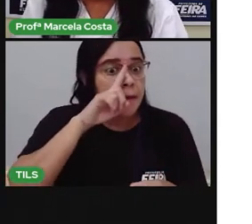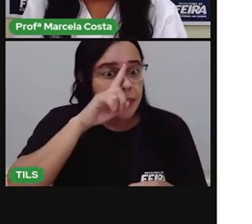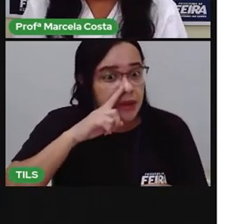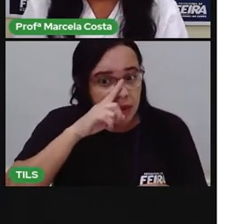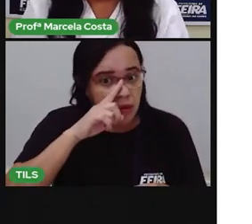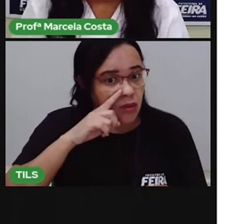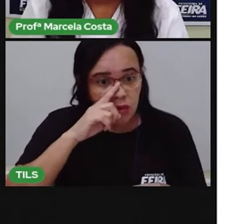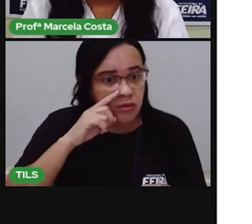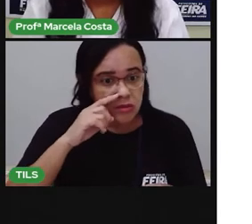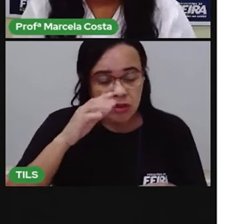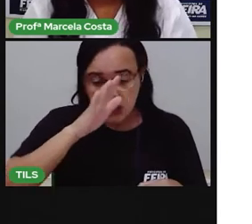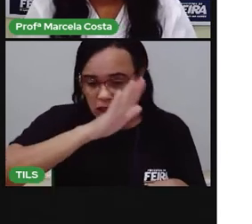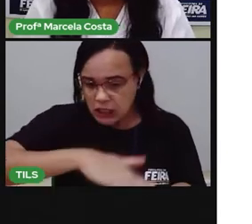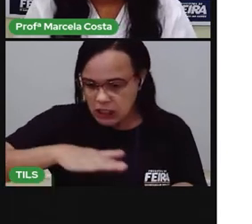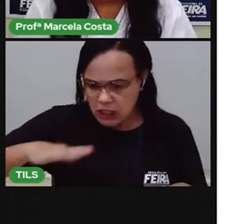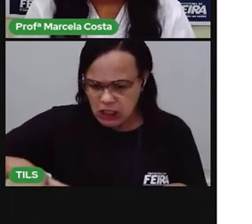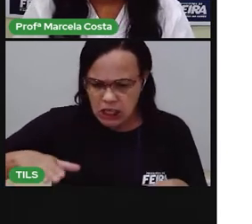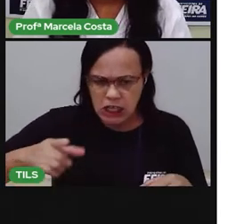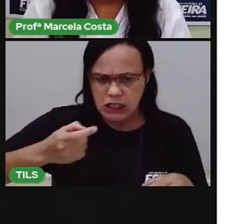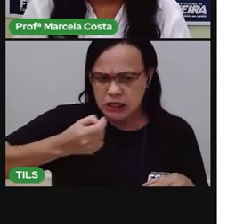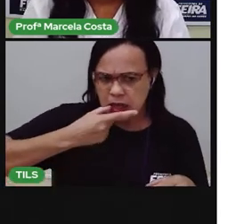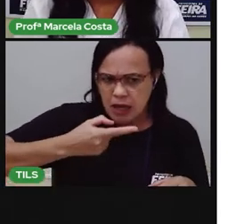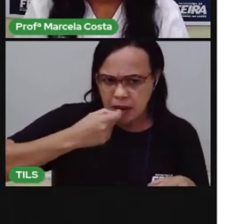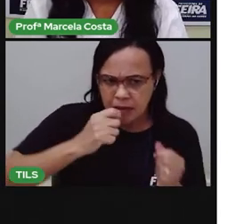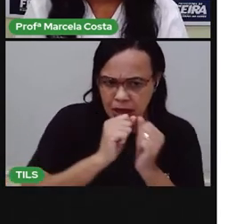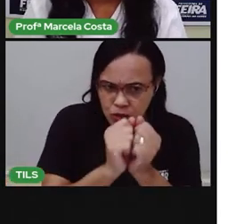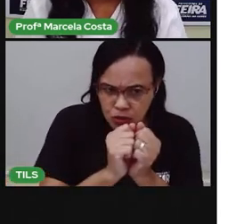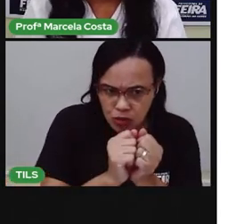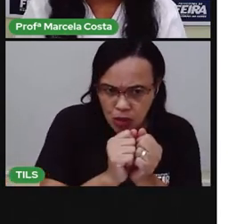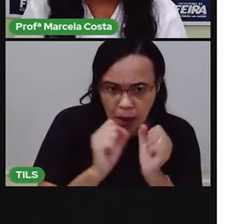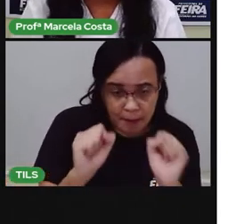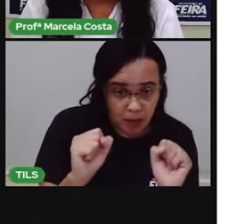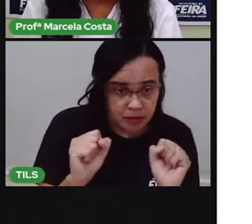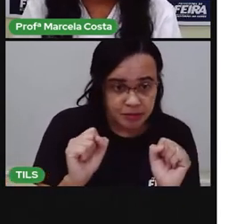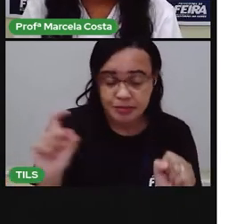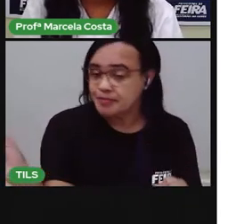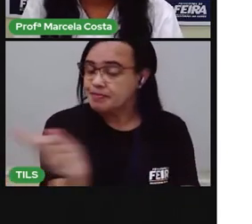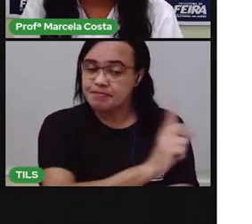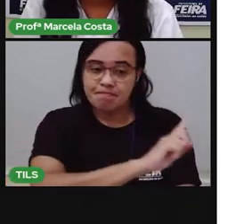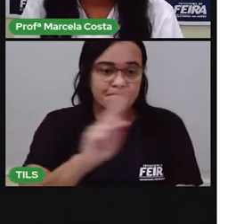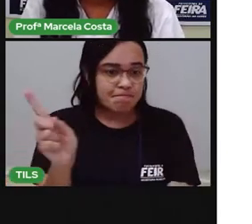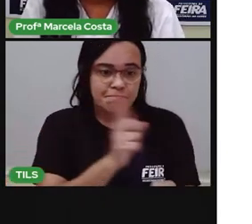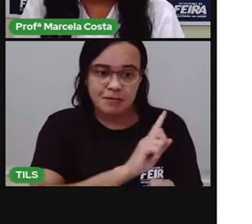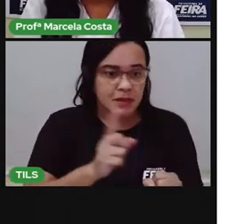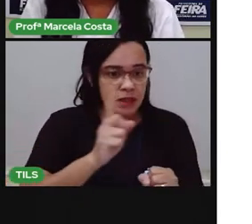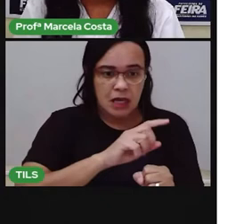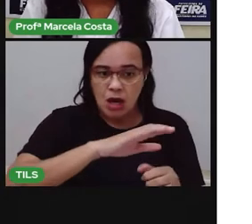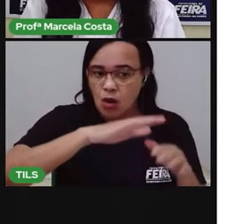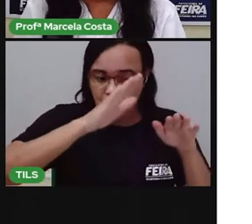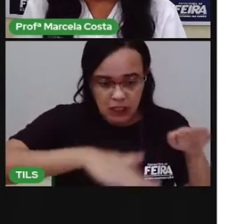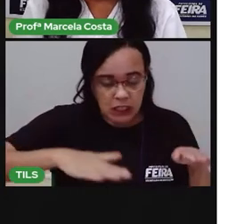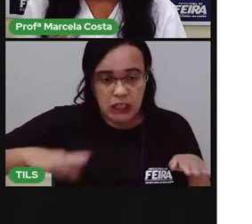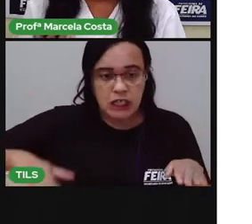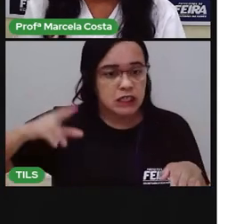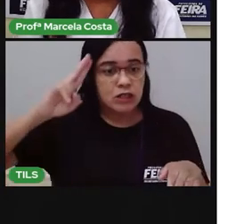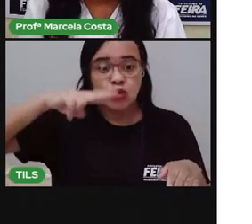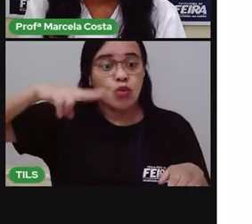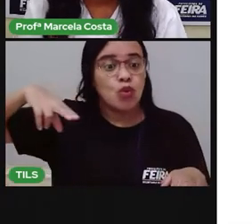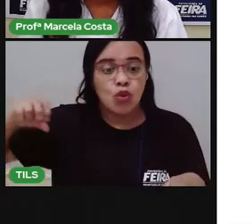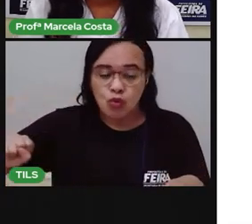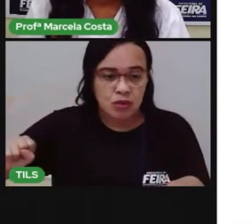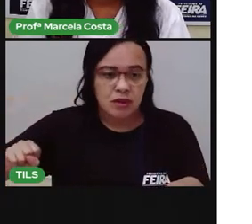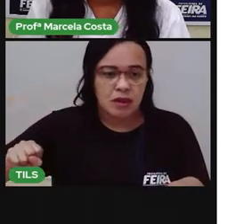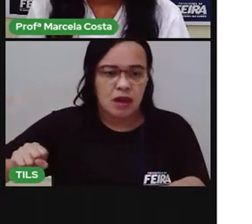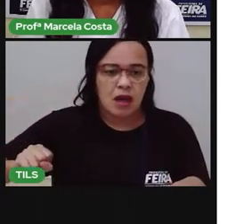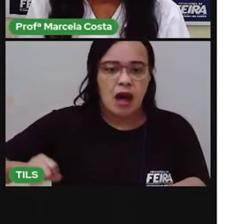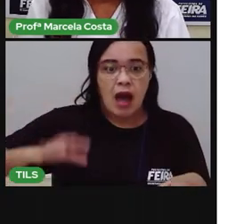Criança não manipula remédio. Quem manipula remédio são os adultos. Por quê? Porque se você tomar um